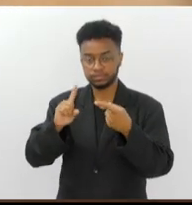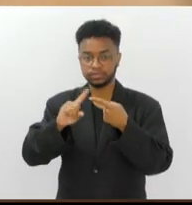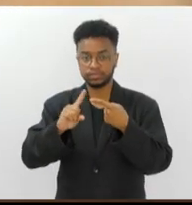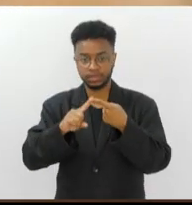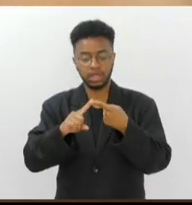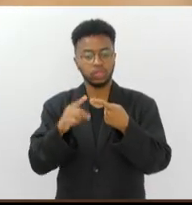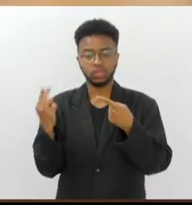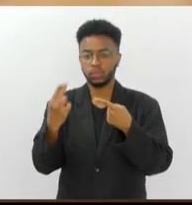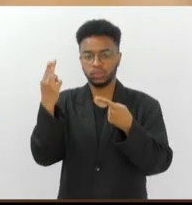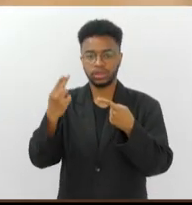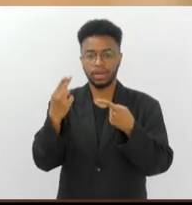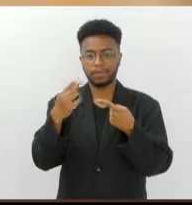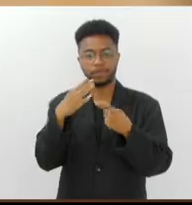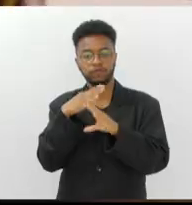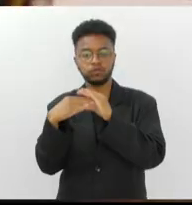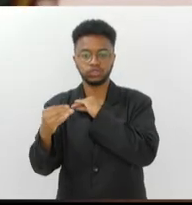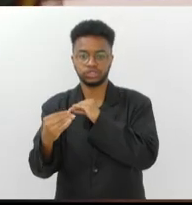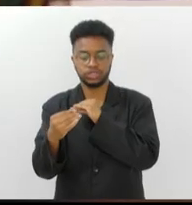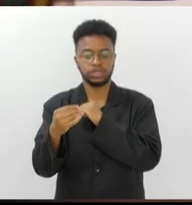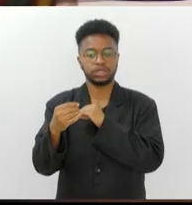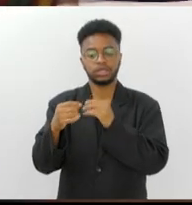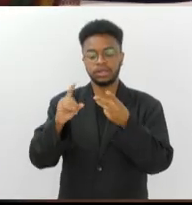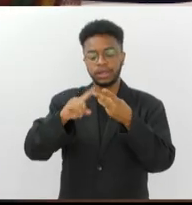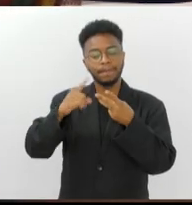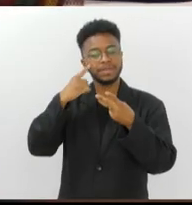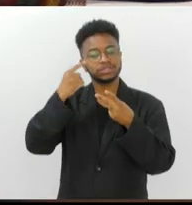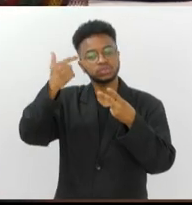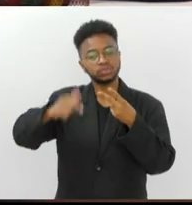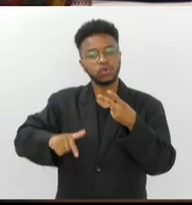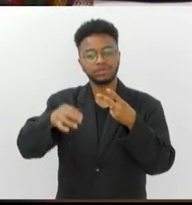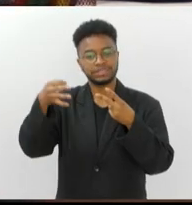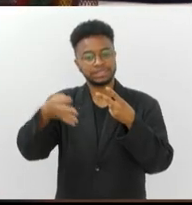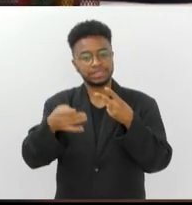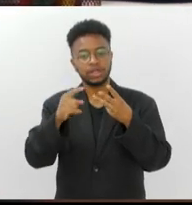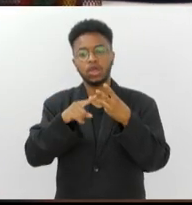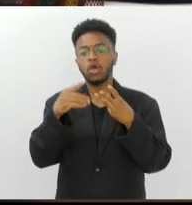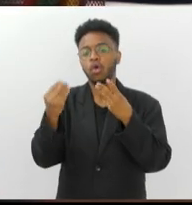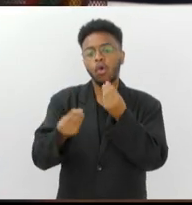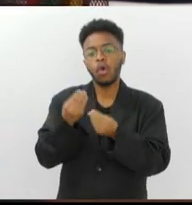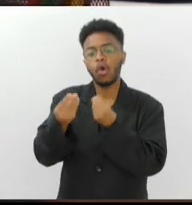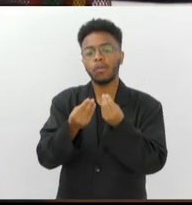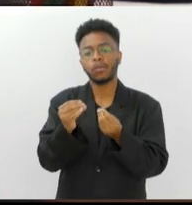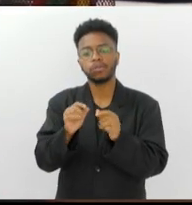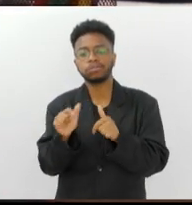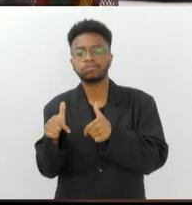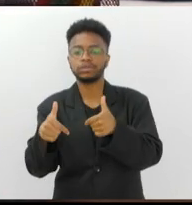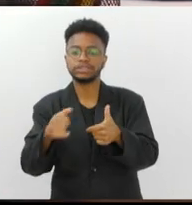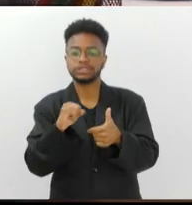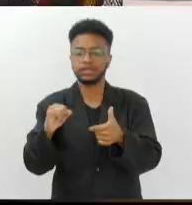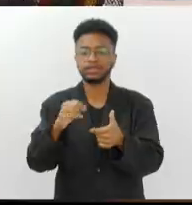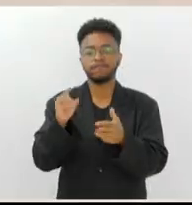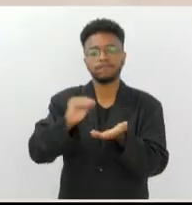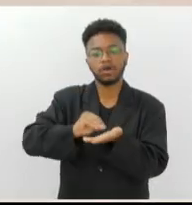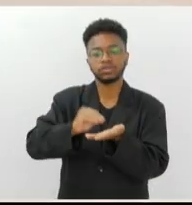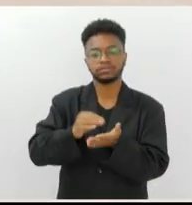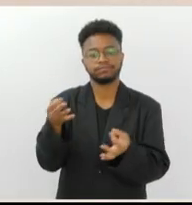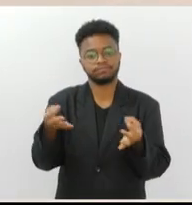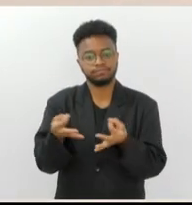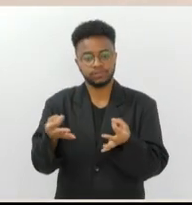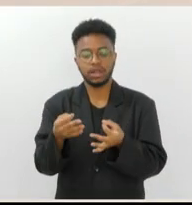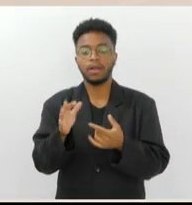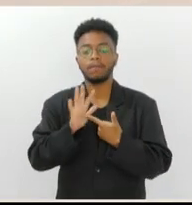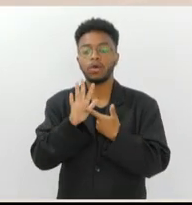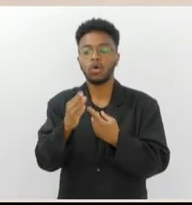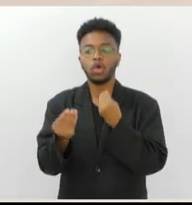inescapável, repensando as certezas e como navegar nas incertezas. Os temas propõem reflexões sobre